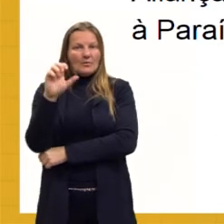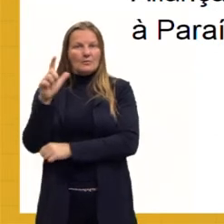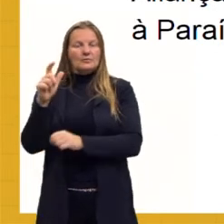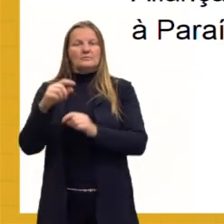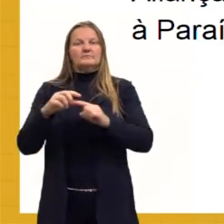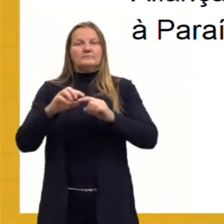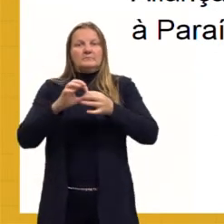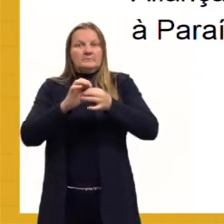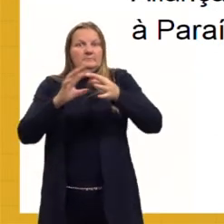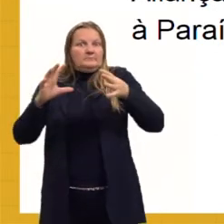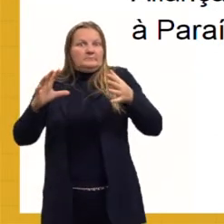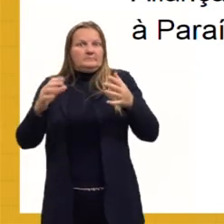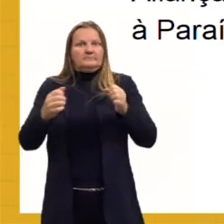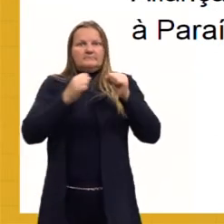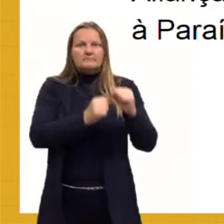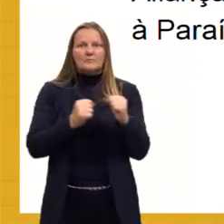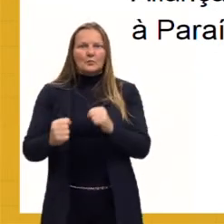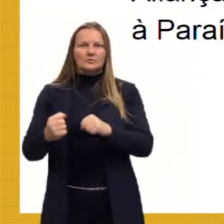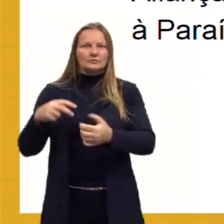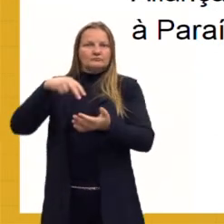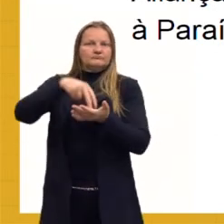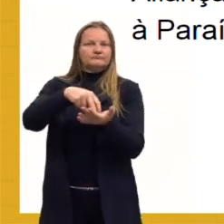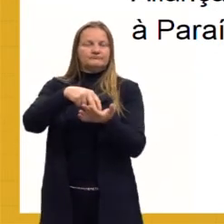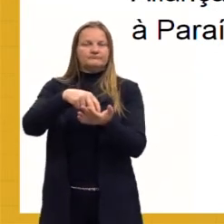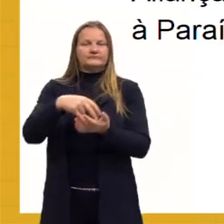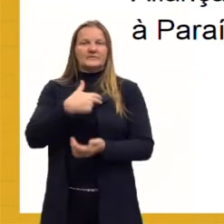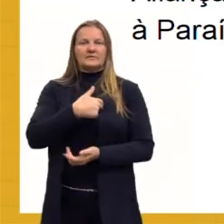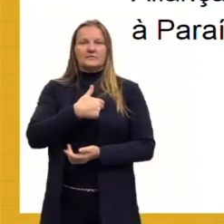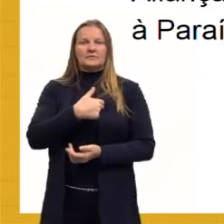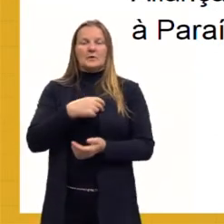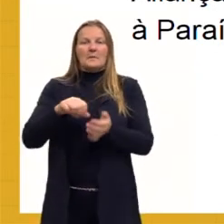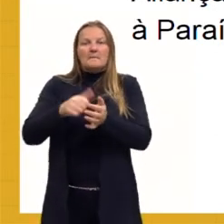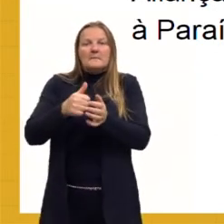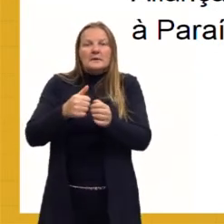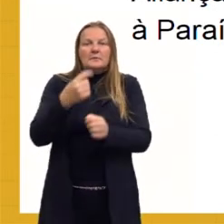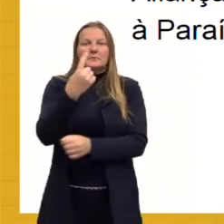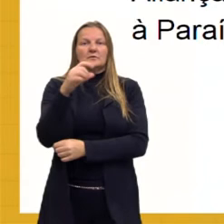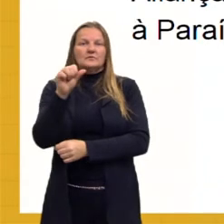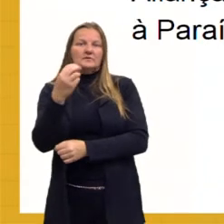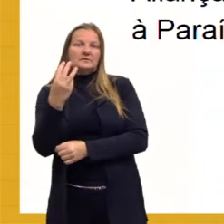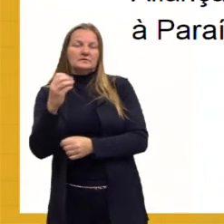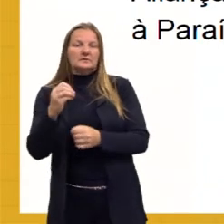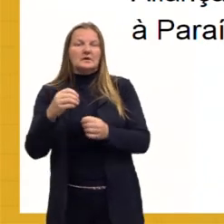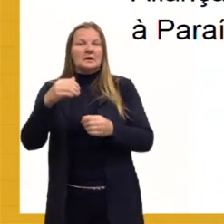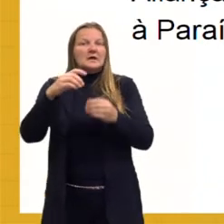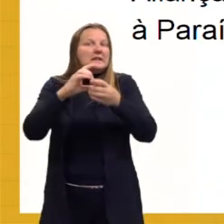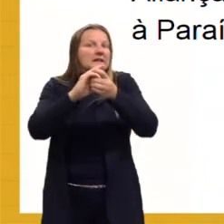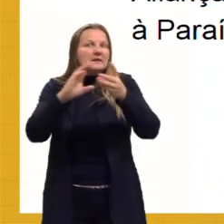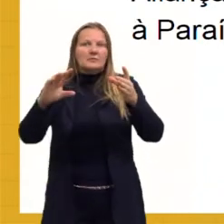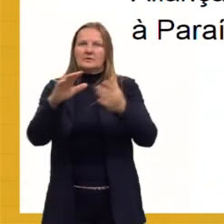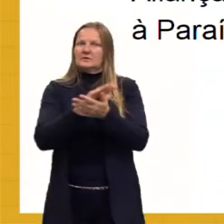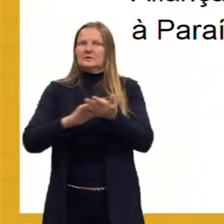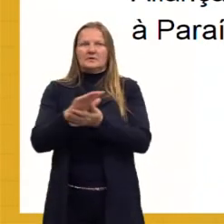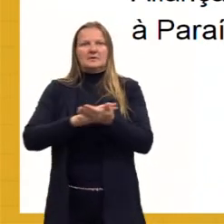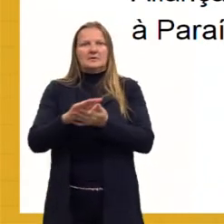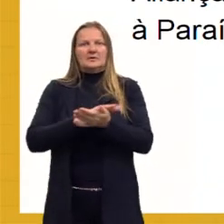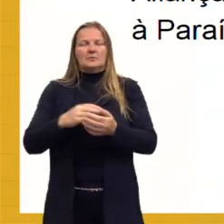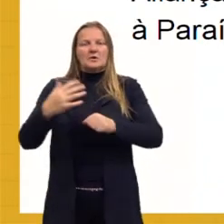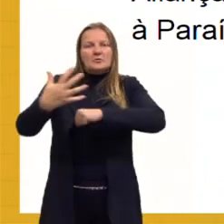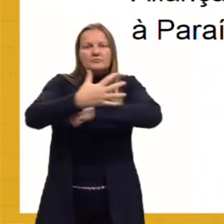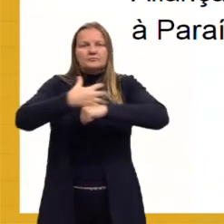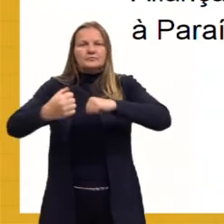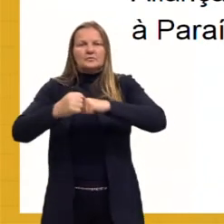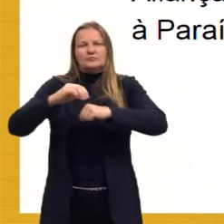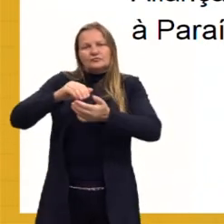poder. Mas, então, Getúlio Vargas não chega ao poder nesse primeiro momento de forma democrática. Ele chega através de um golpe.